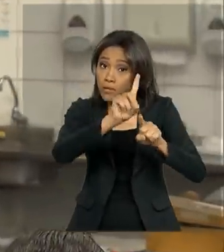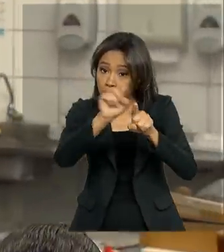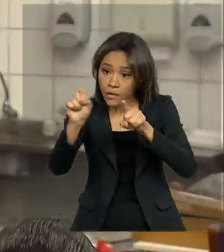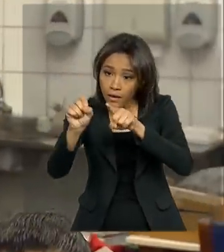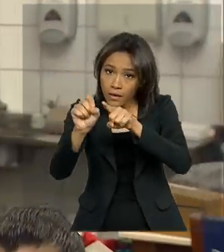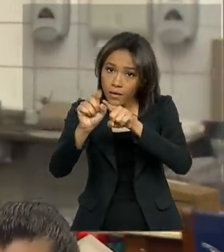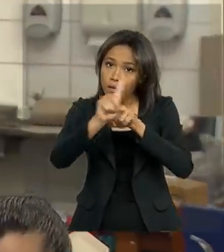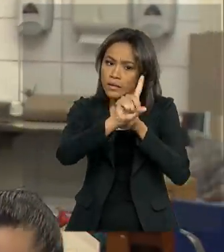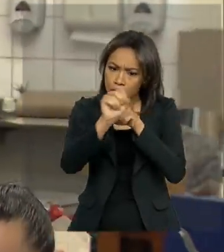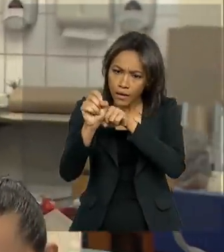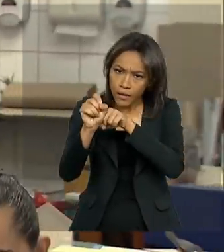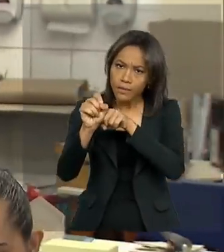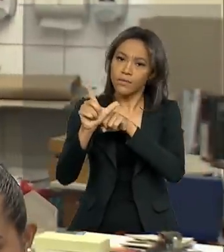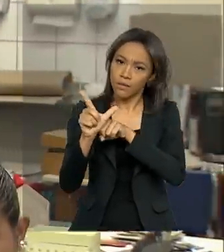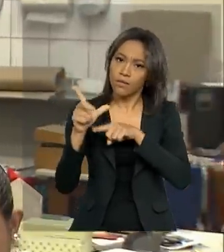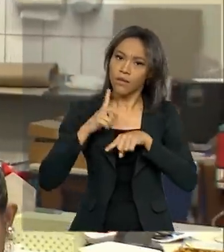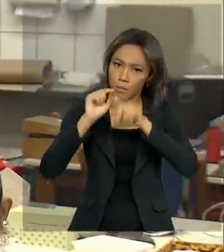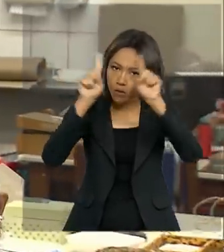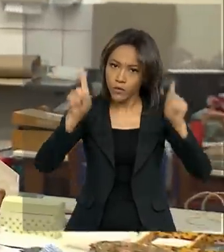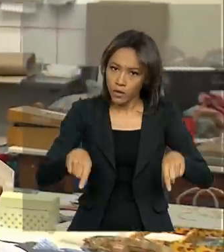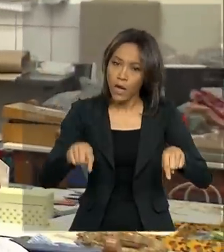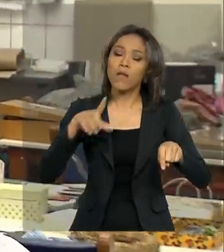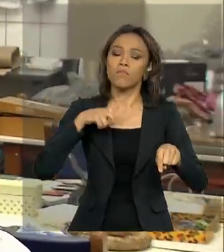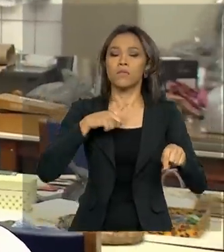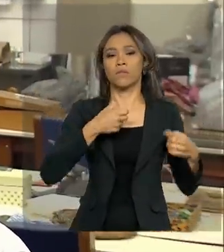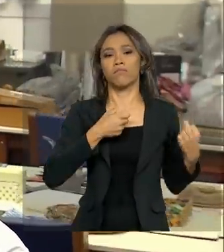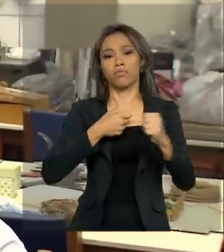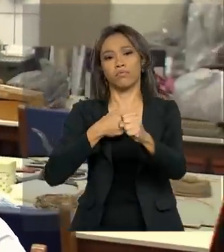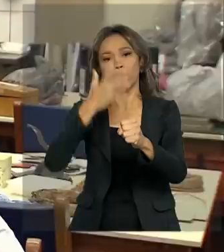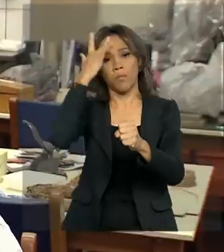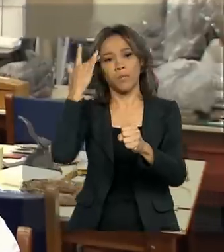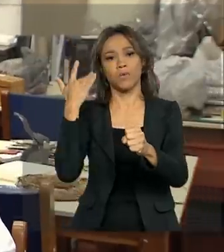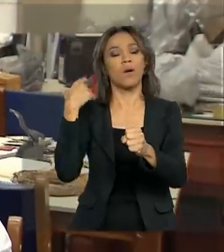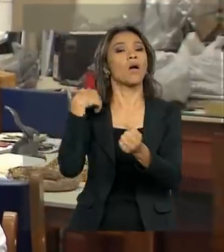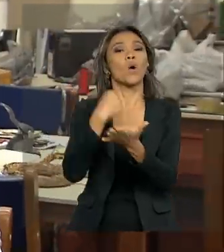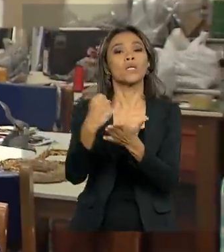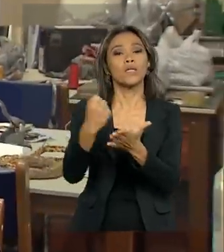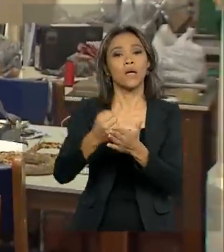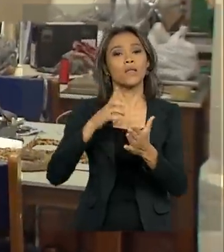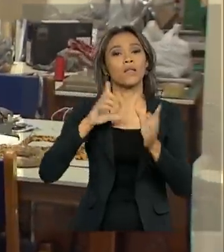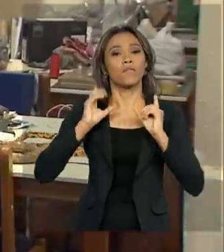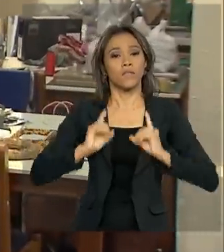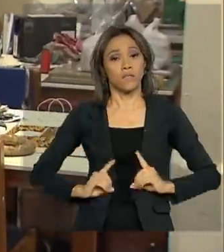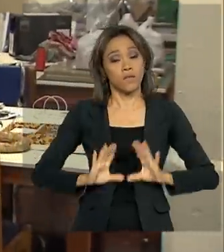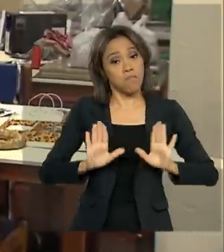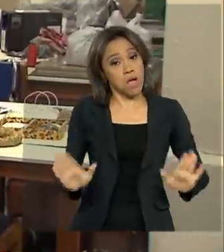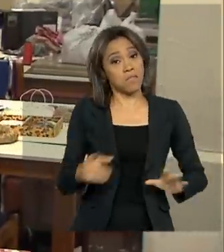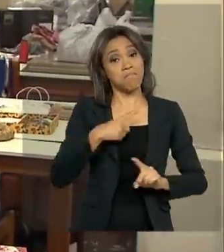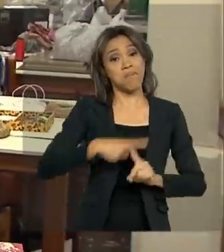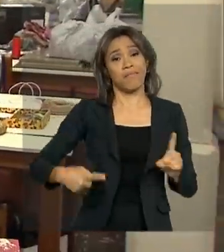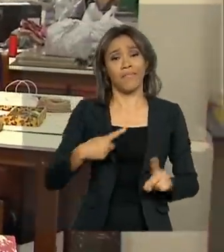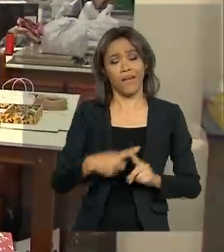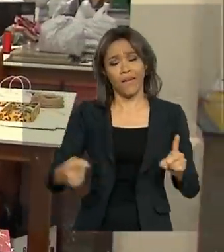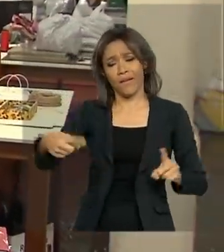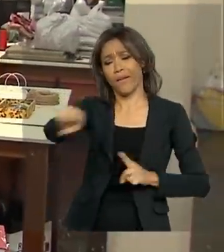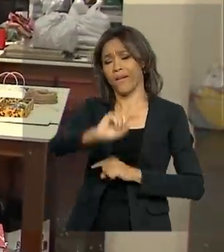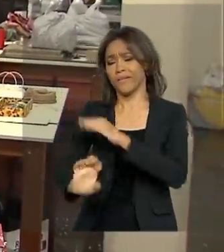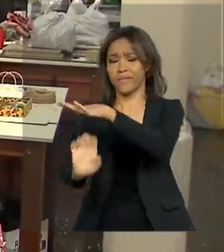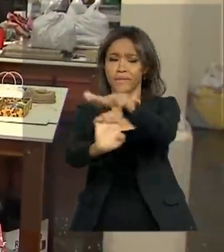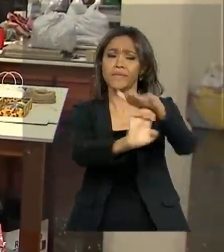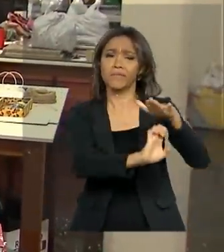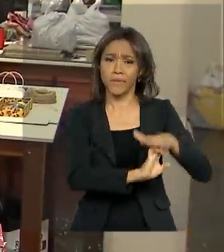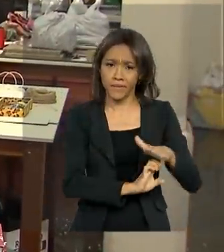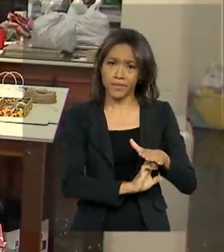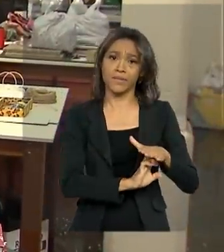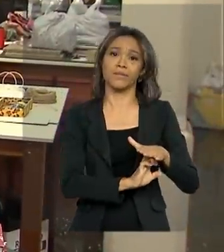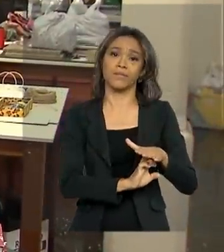parte do quadro de funcionários com pessoas com deficiência. Mas o governo estima que apenas metade das empresas que se enquadram